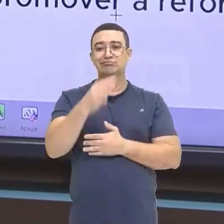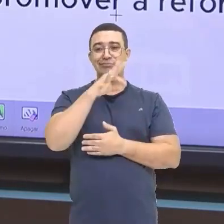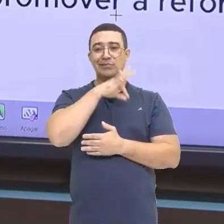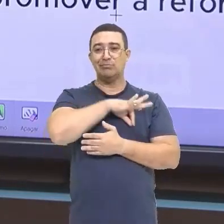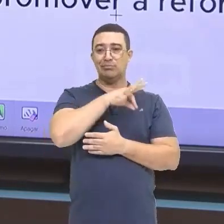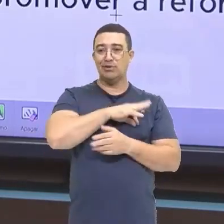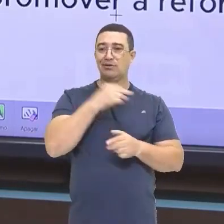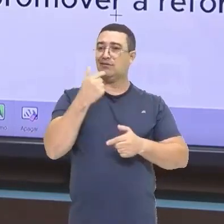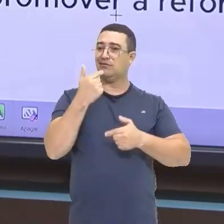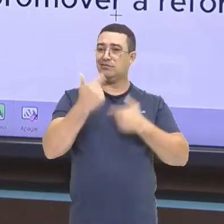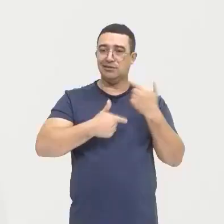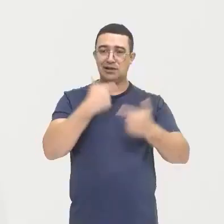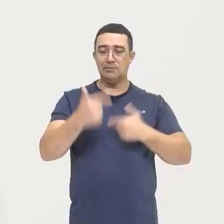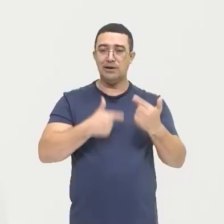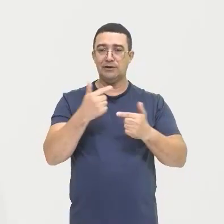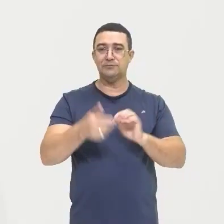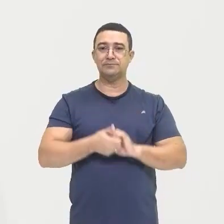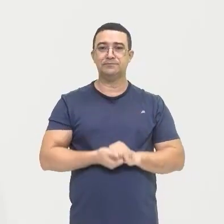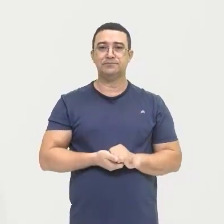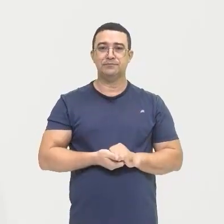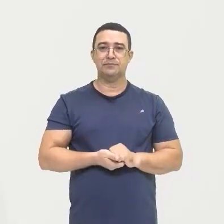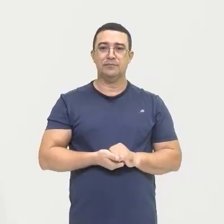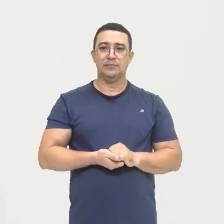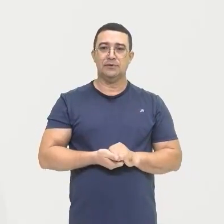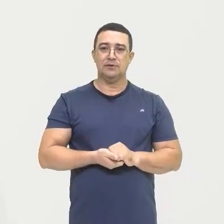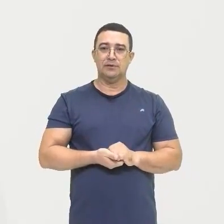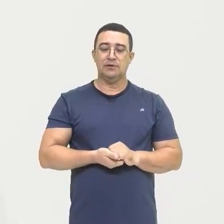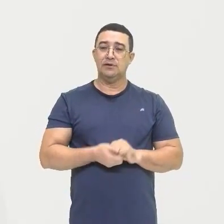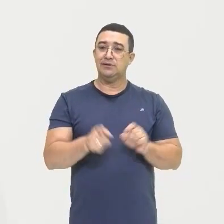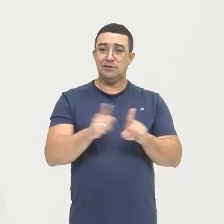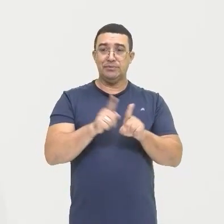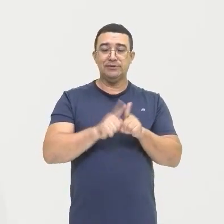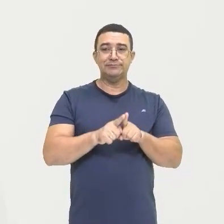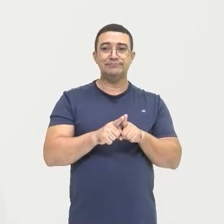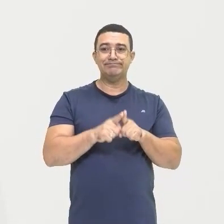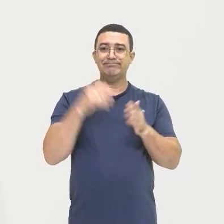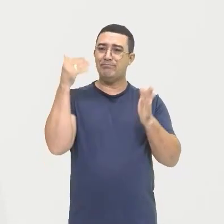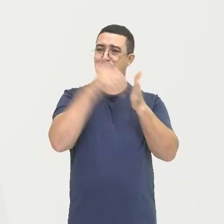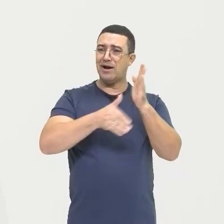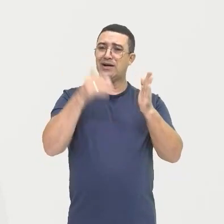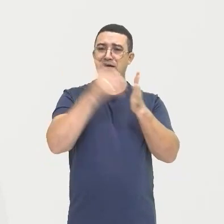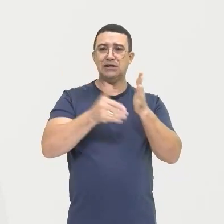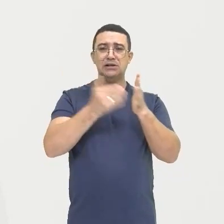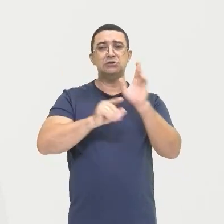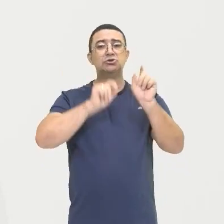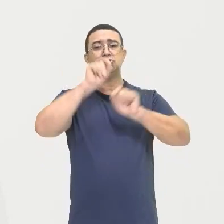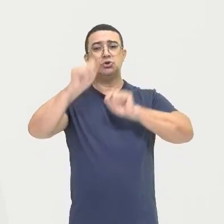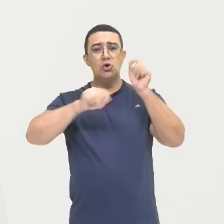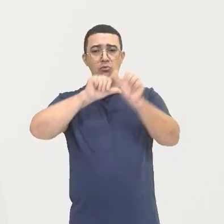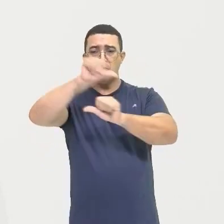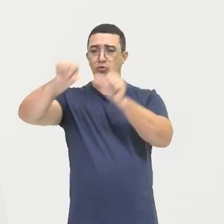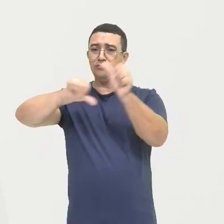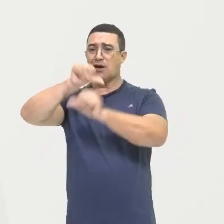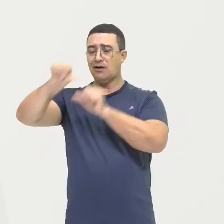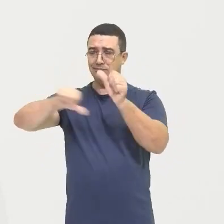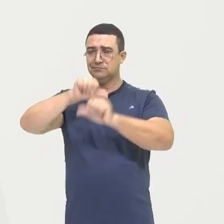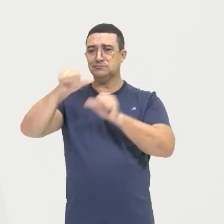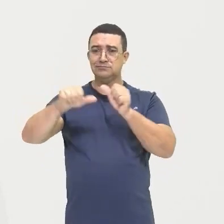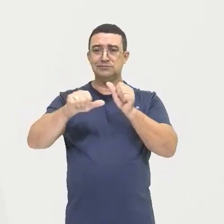A questão Da dificuldade De promover A reforma agrária Então a gente tem Todos esses pontos